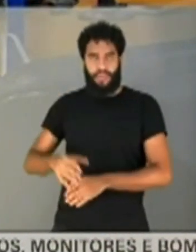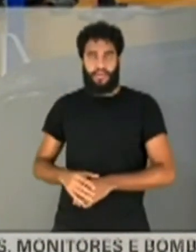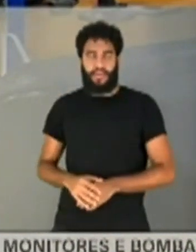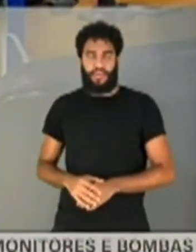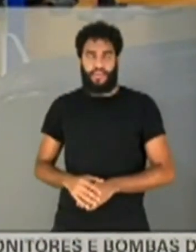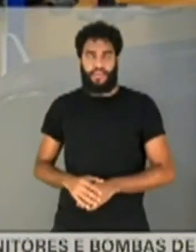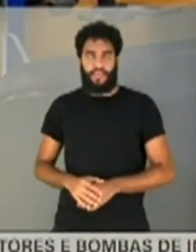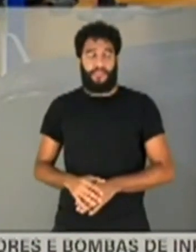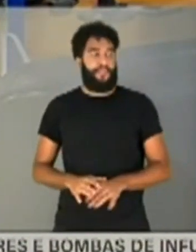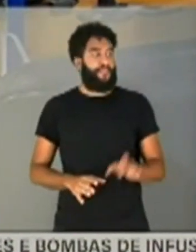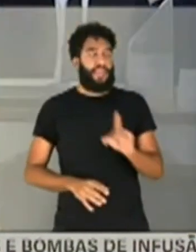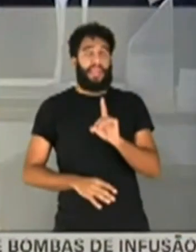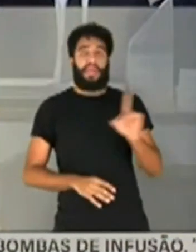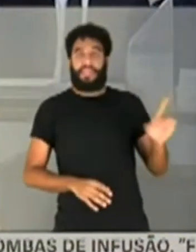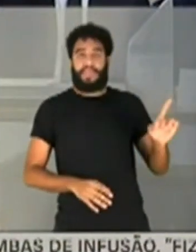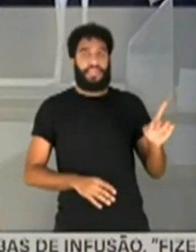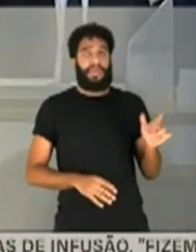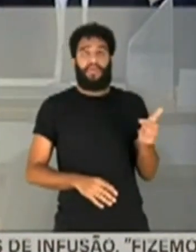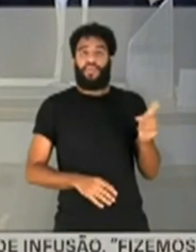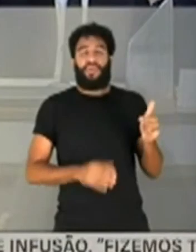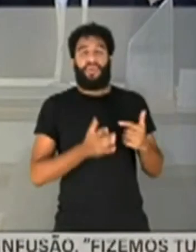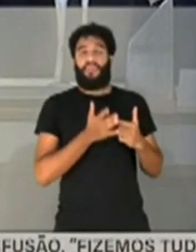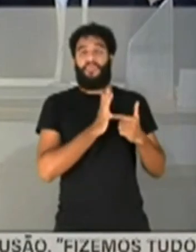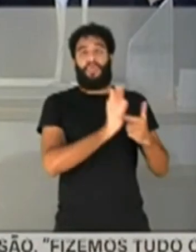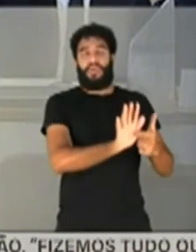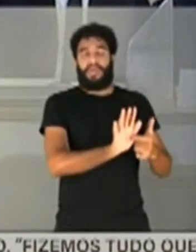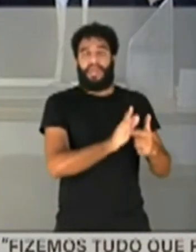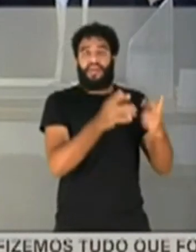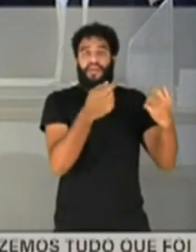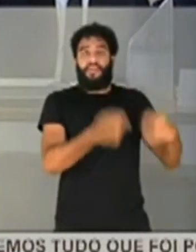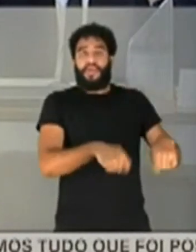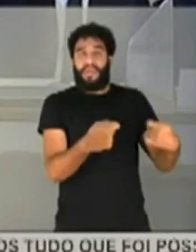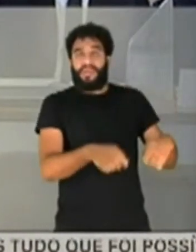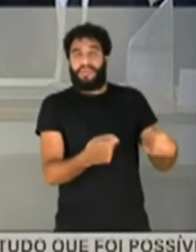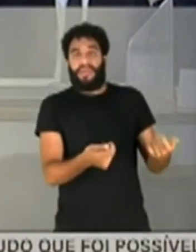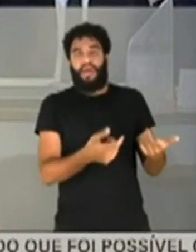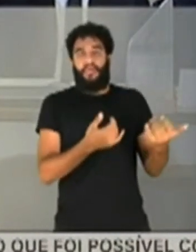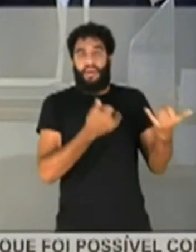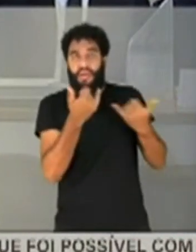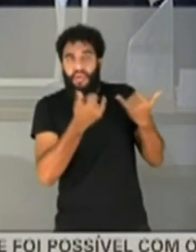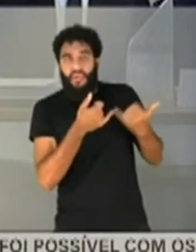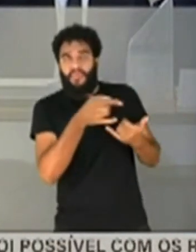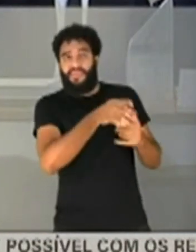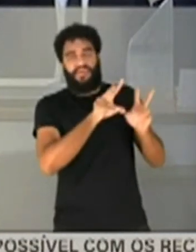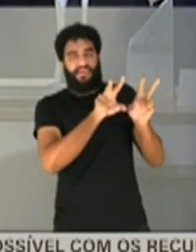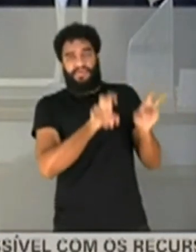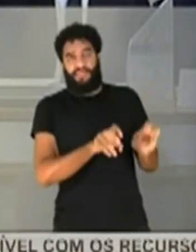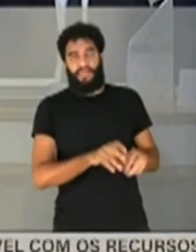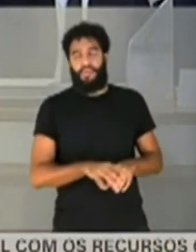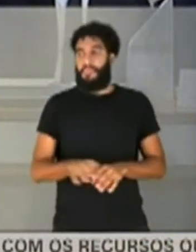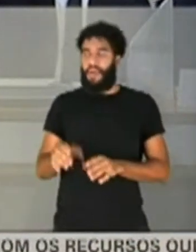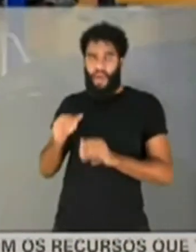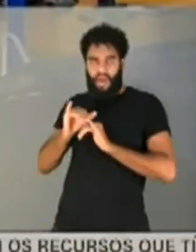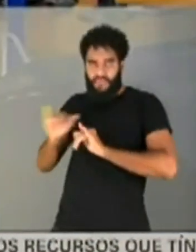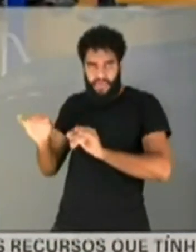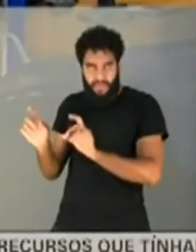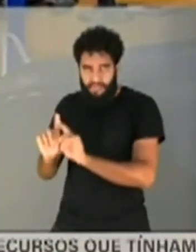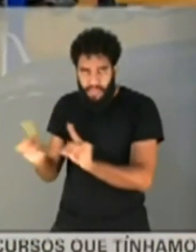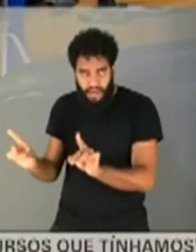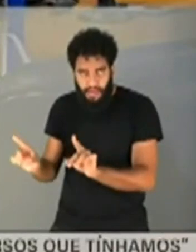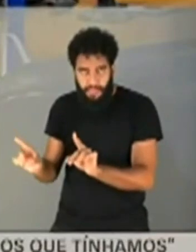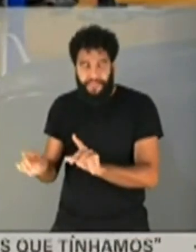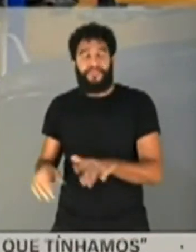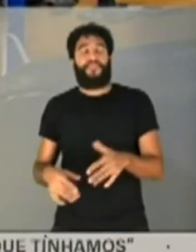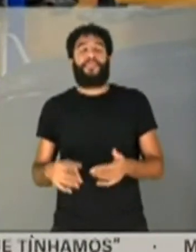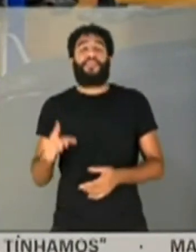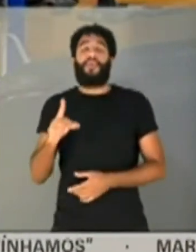Nessa data não havia sinais ainda disso, não havia informação a respeito disso. Então o senhor não informou? Não, não informei. No